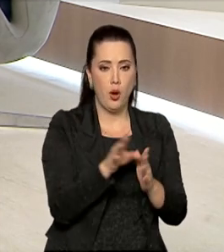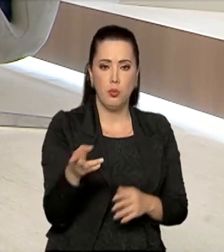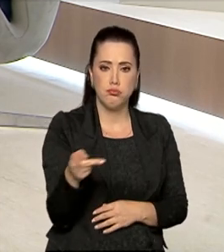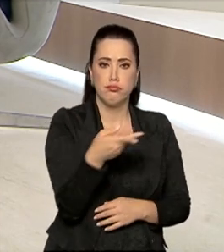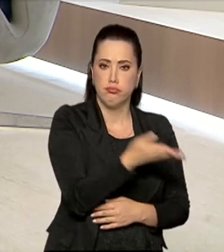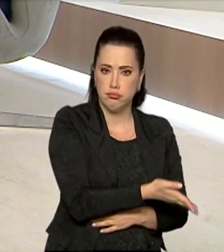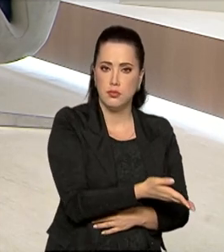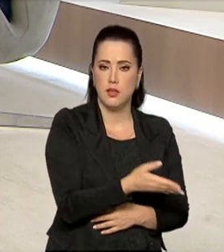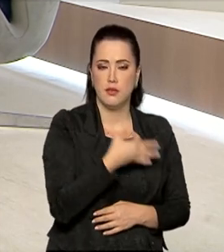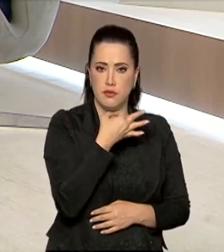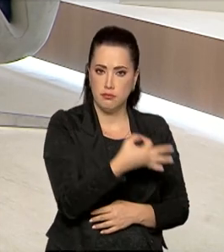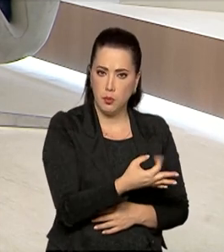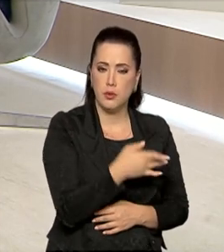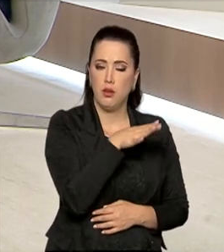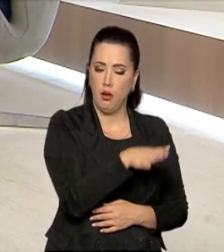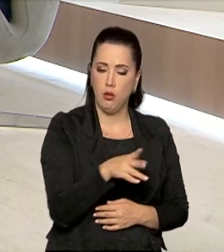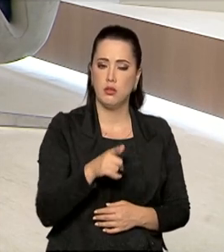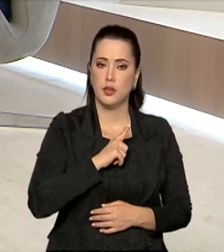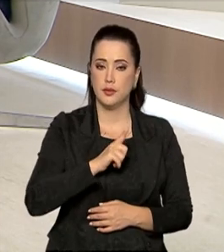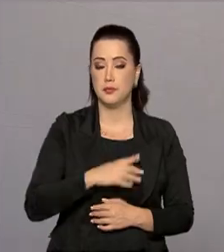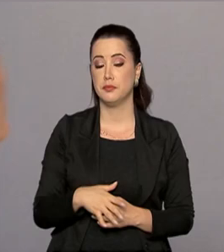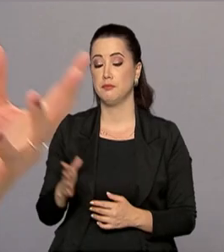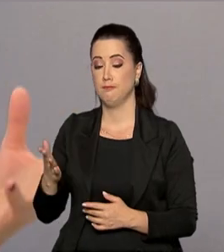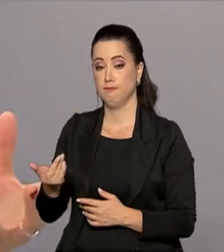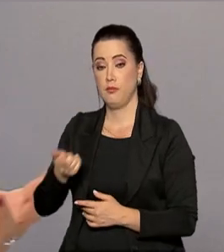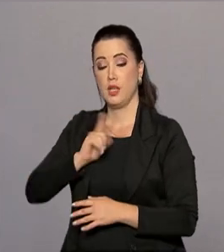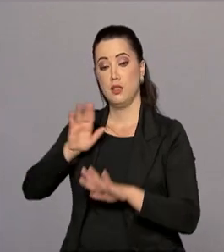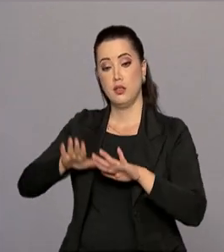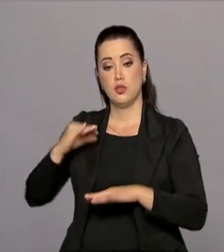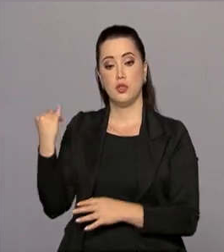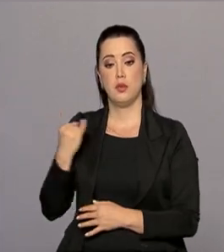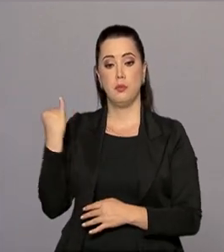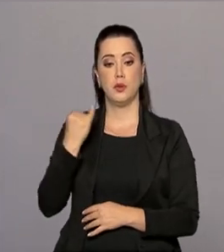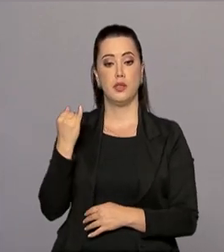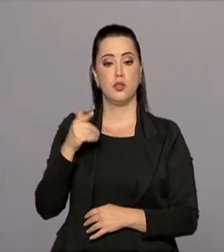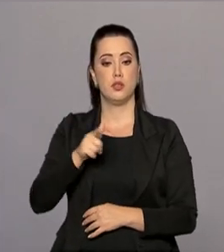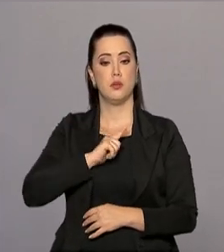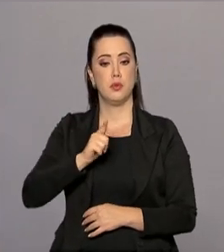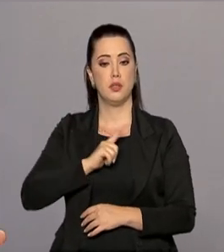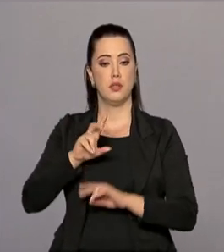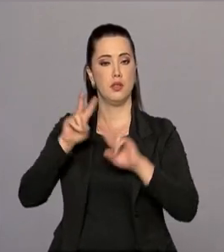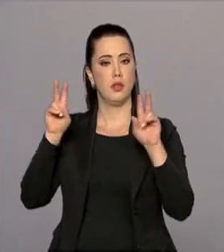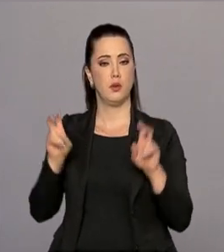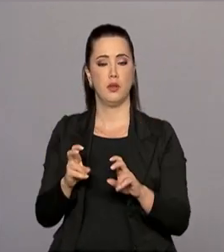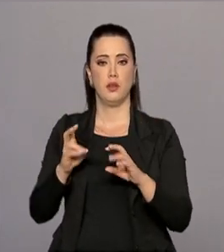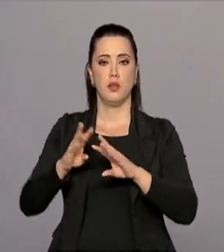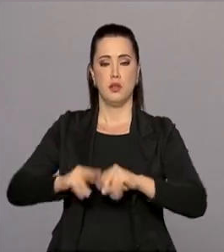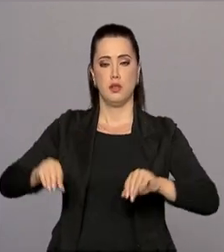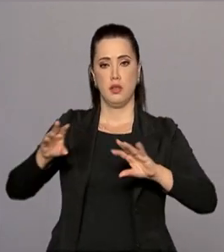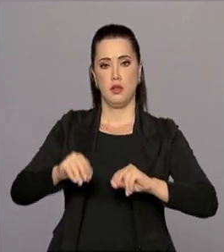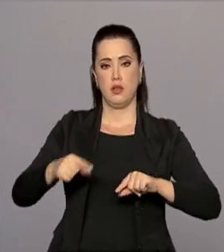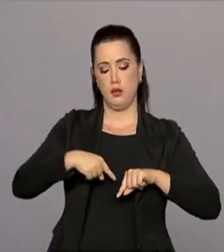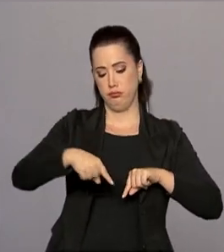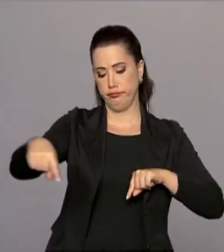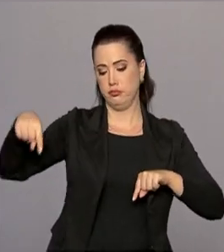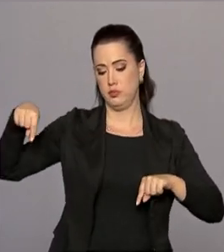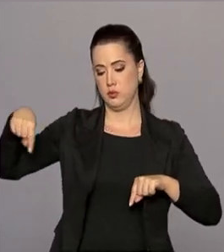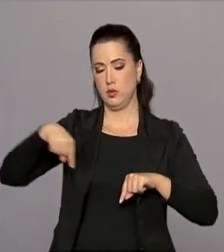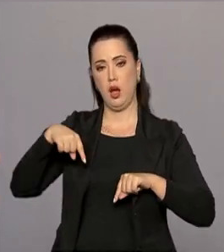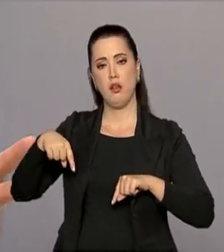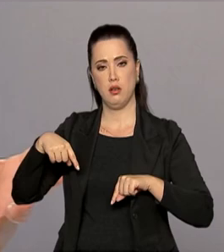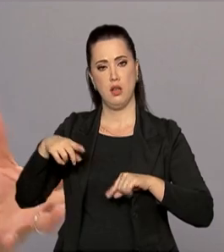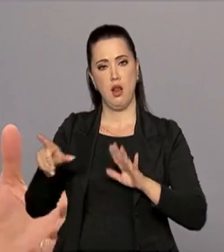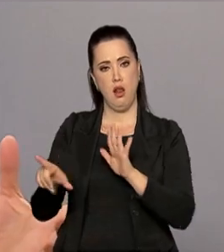relações dos indígenas com a sociedade, a gente tem uma questão importante que é a questão das terras indígenas e da demarcação dessas